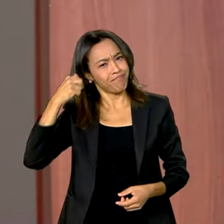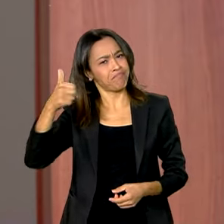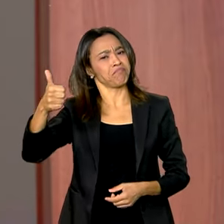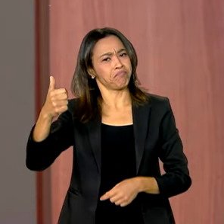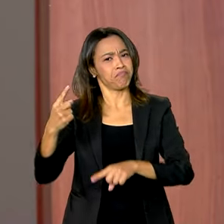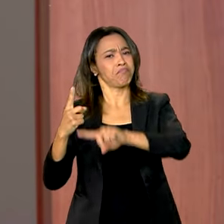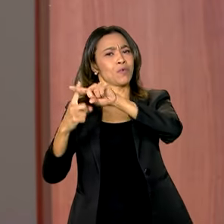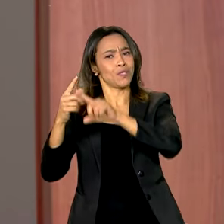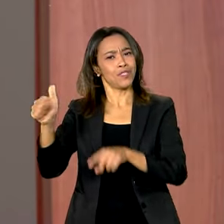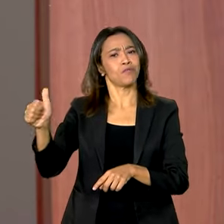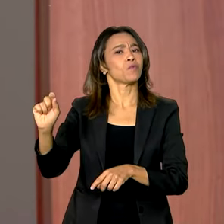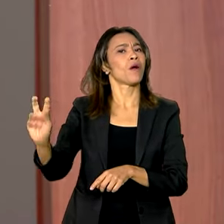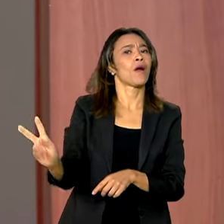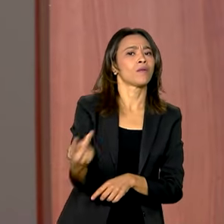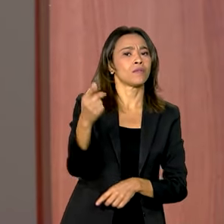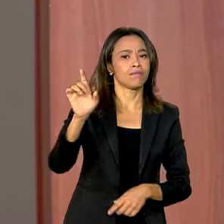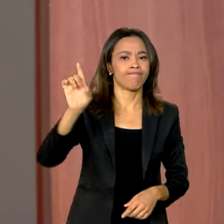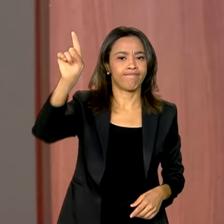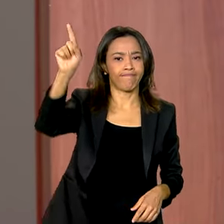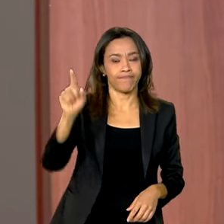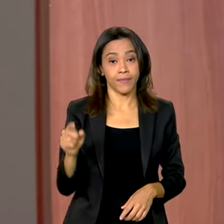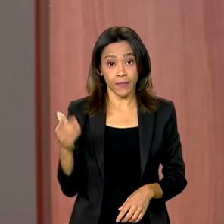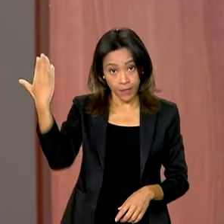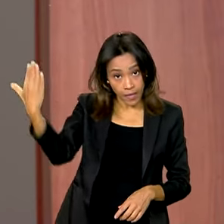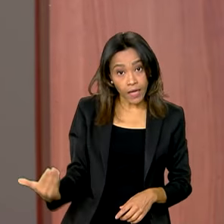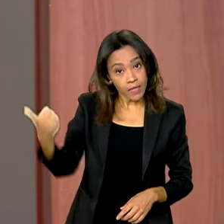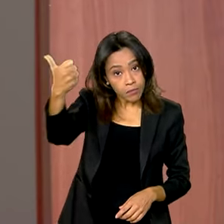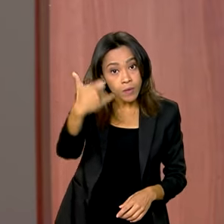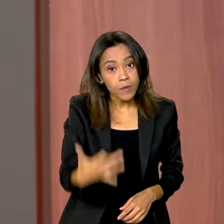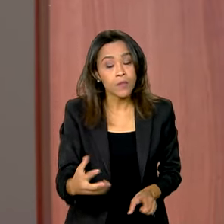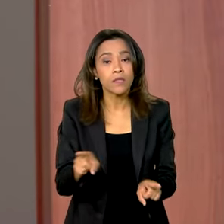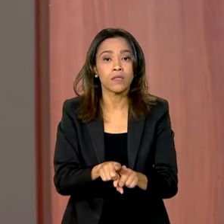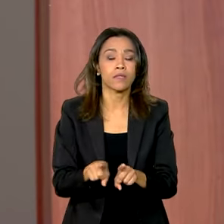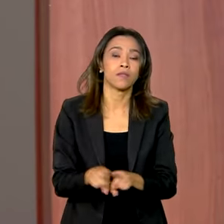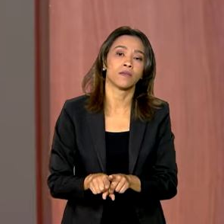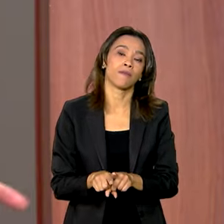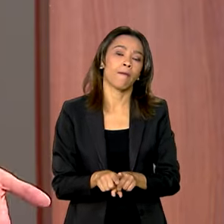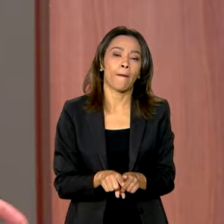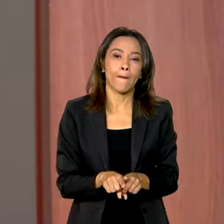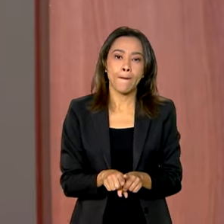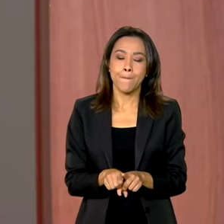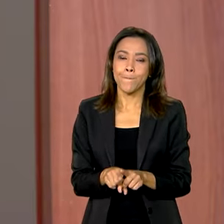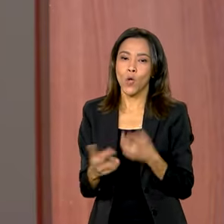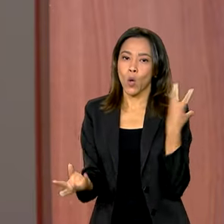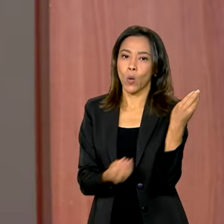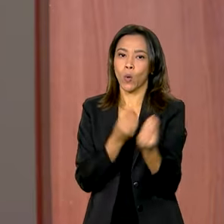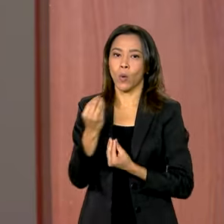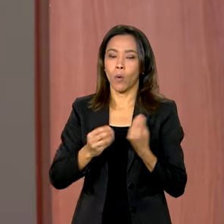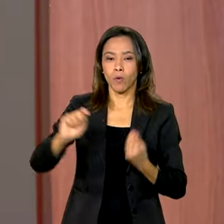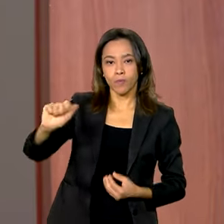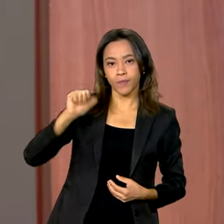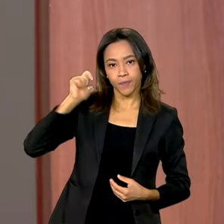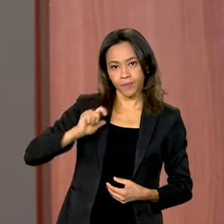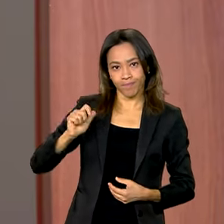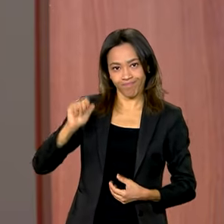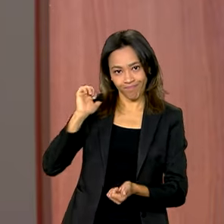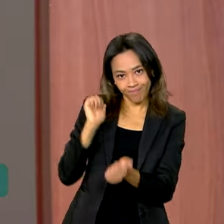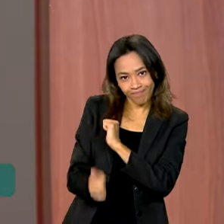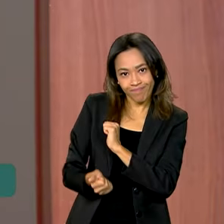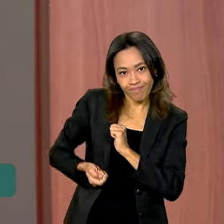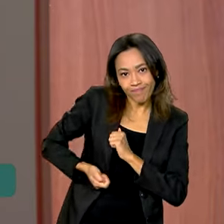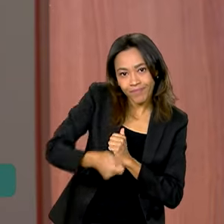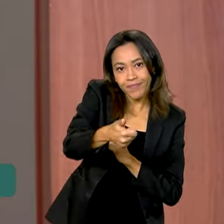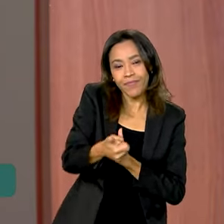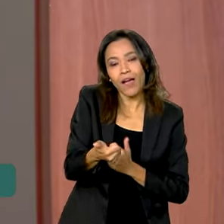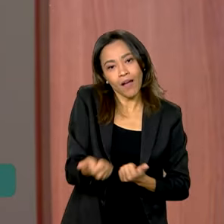acontecer lá em Paris. Inclusive, o ministro destacou aí como o Bolsa Atleta ajuda nessa preparação